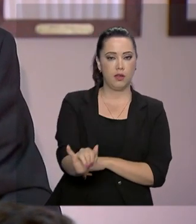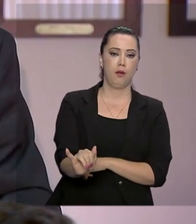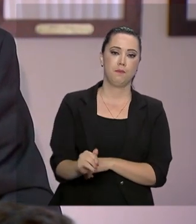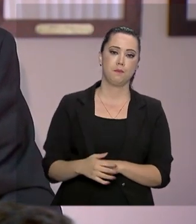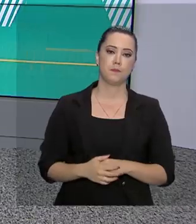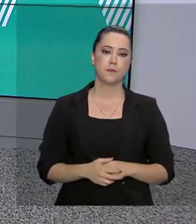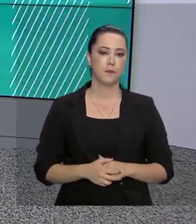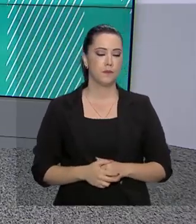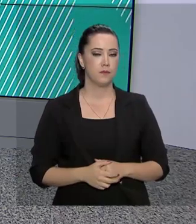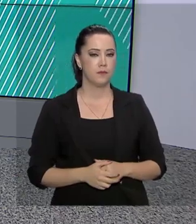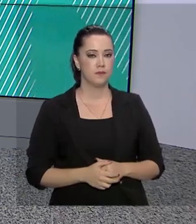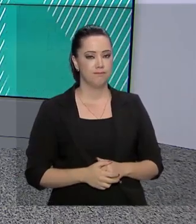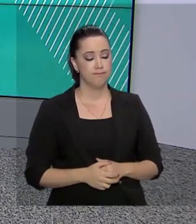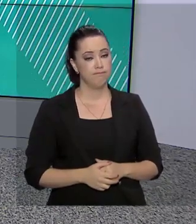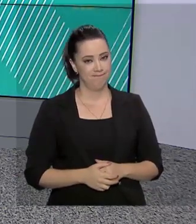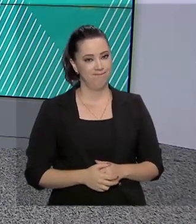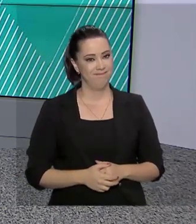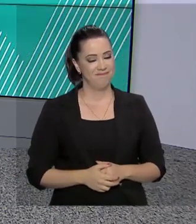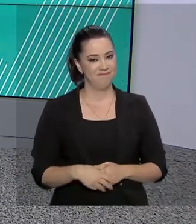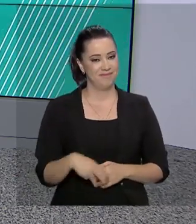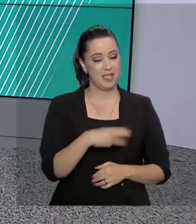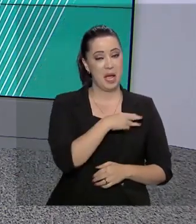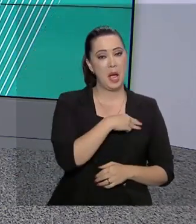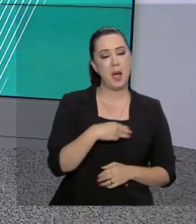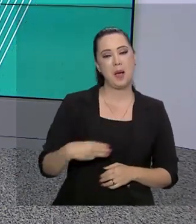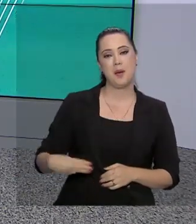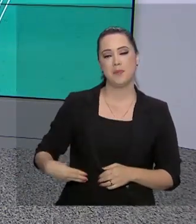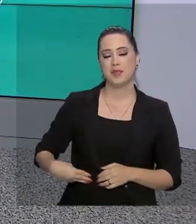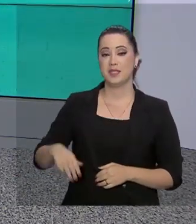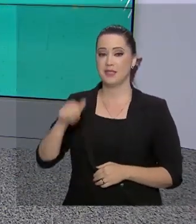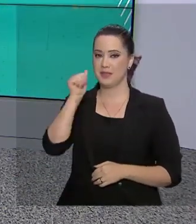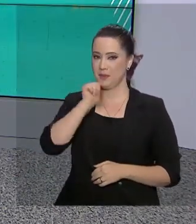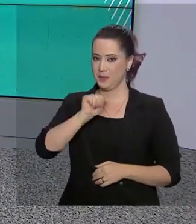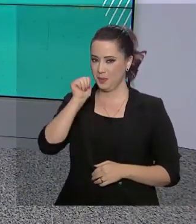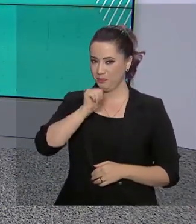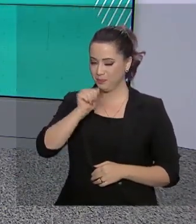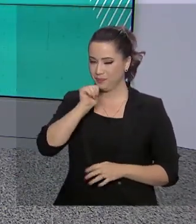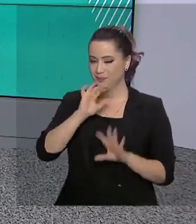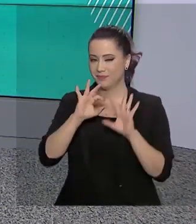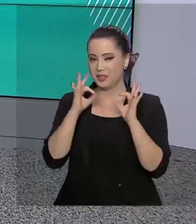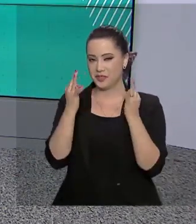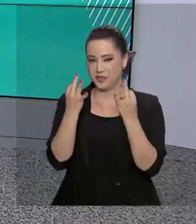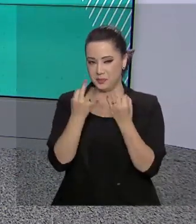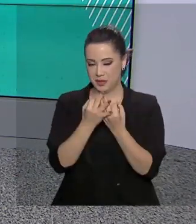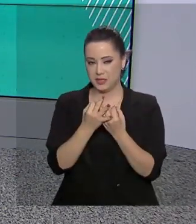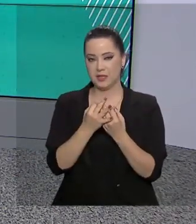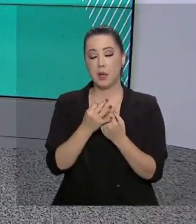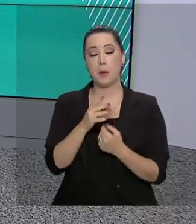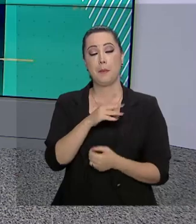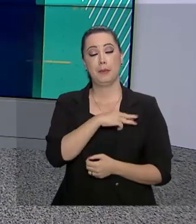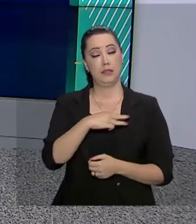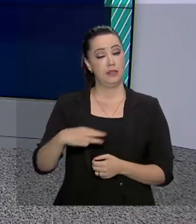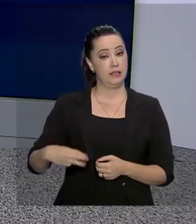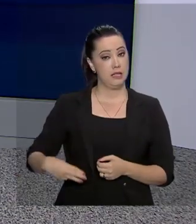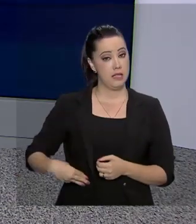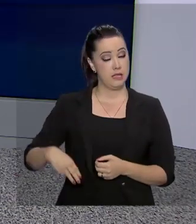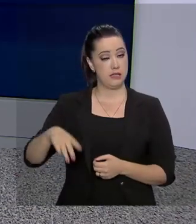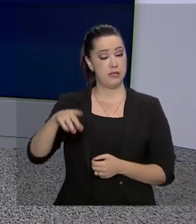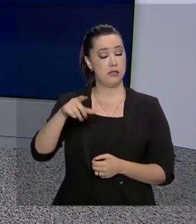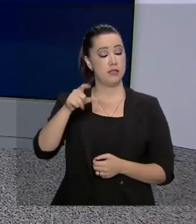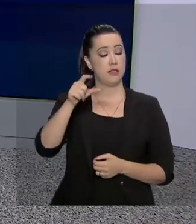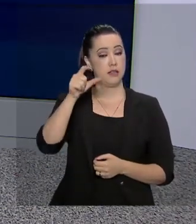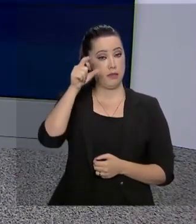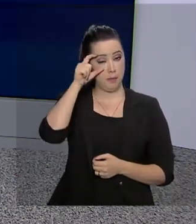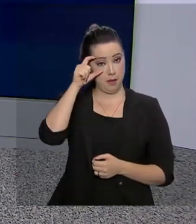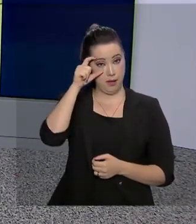realização. A ministra da Mulher, da Família e dos Direitos Humanos, Damaris Alves, também falou nesta terça-feira